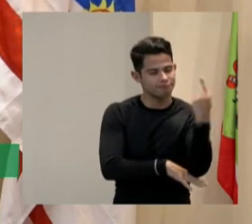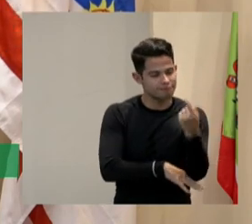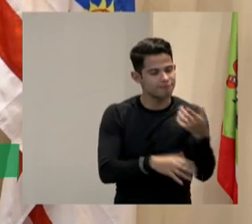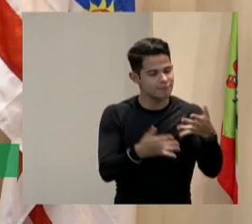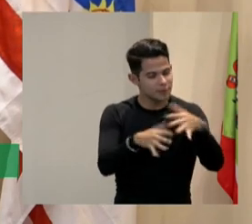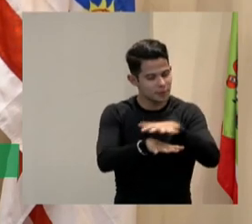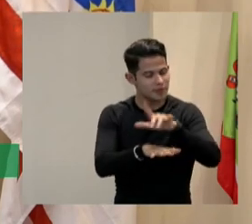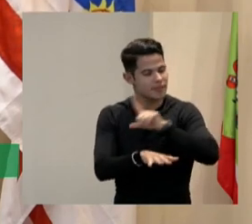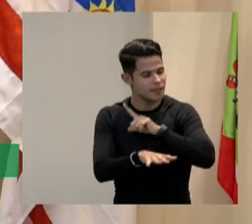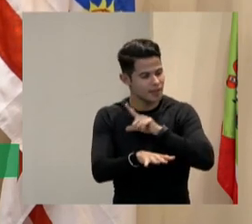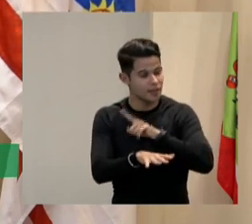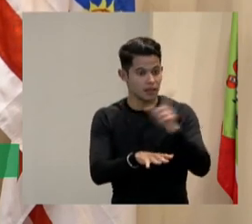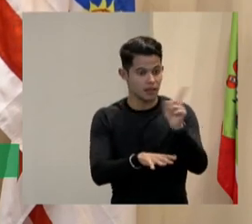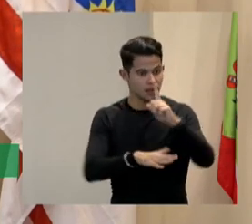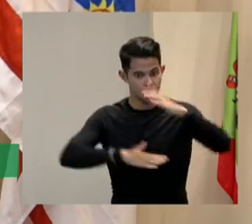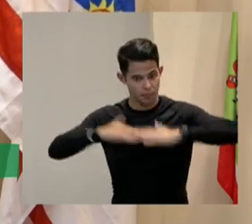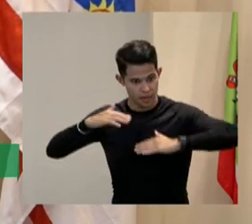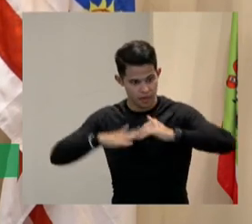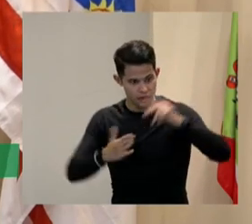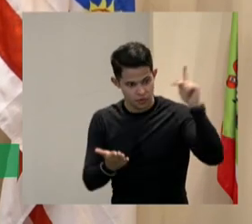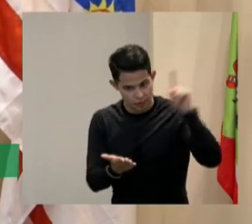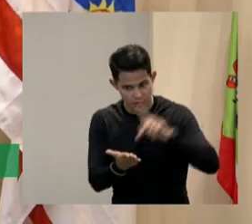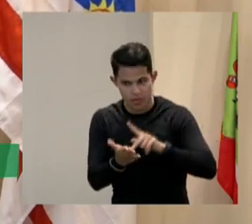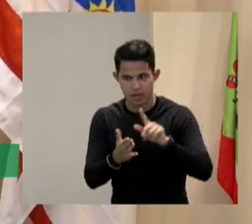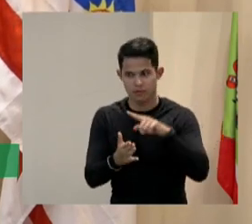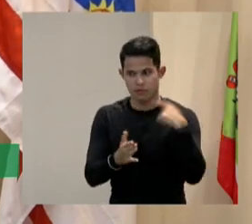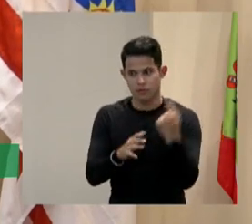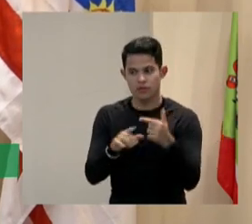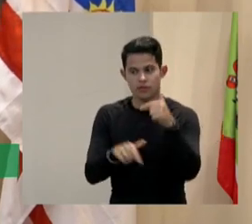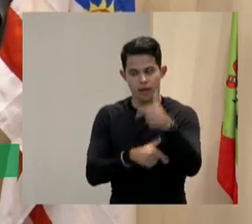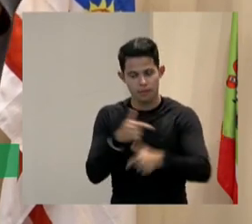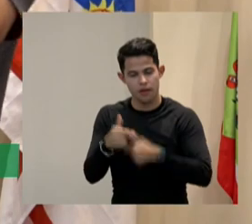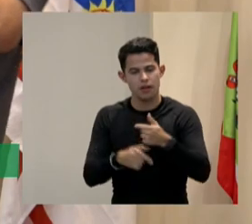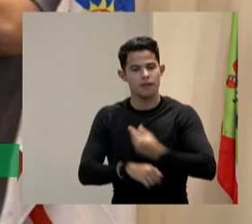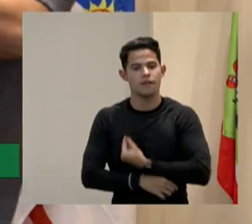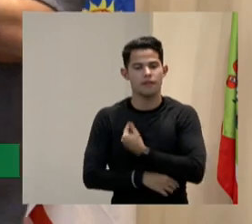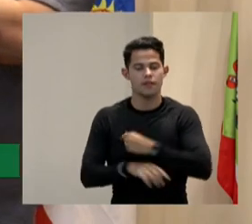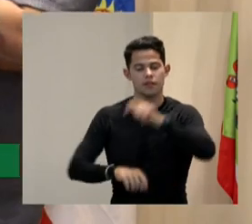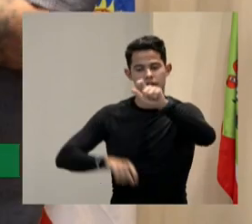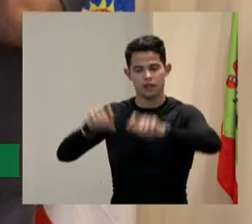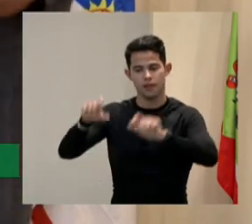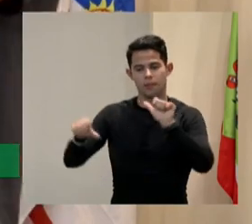que seja estamos trabalhando para fazer a vida das pessoas melhor